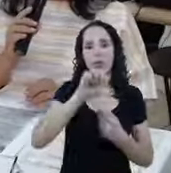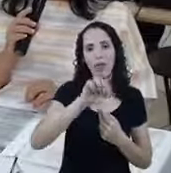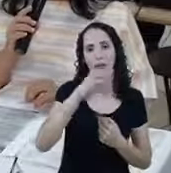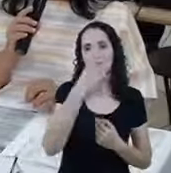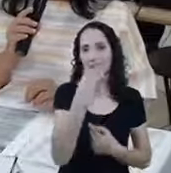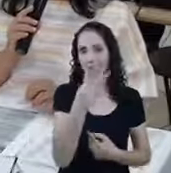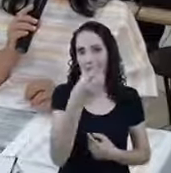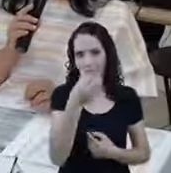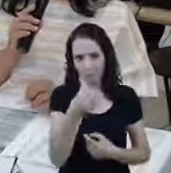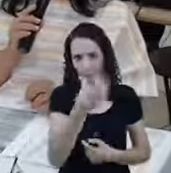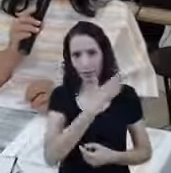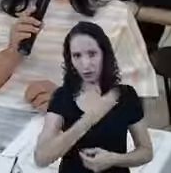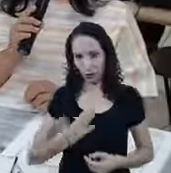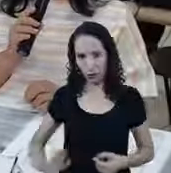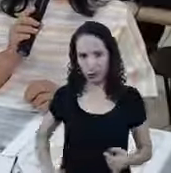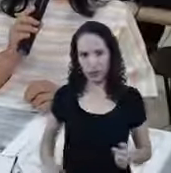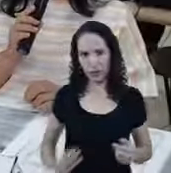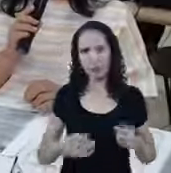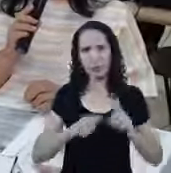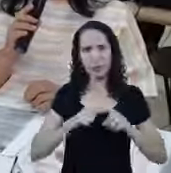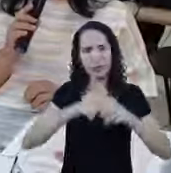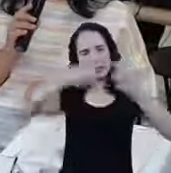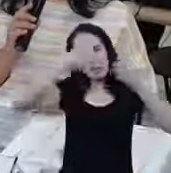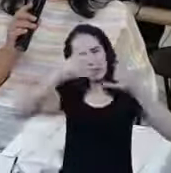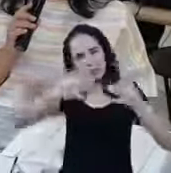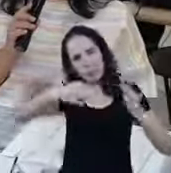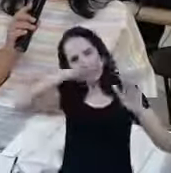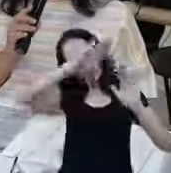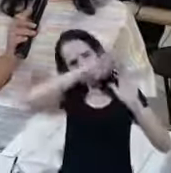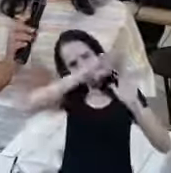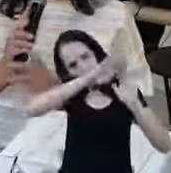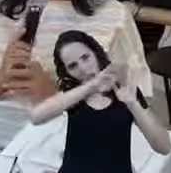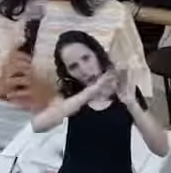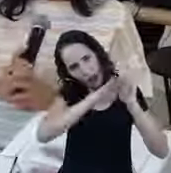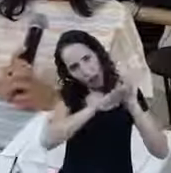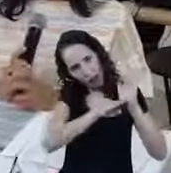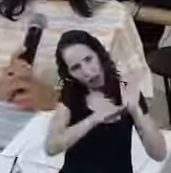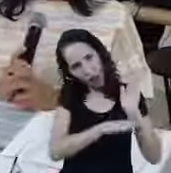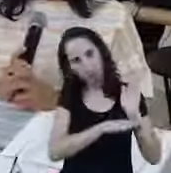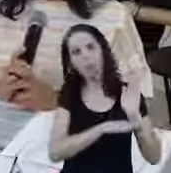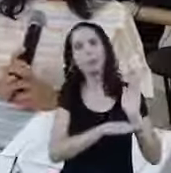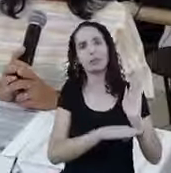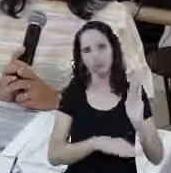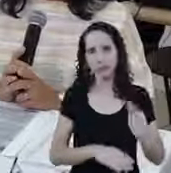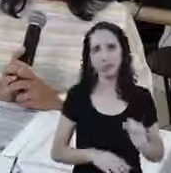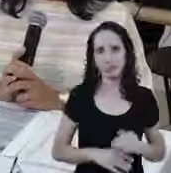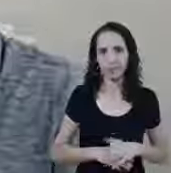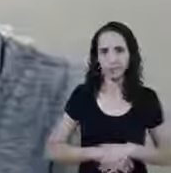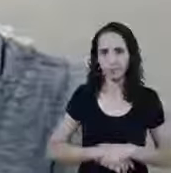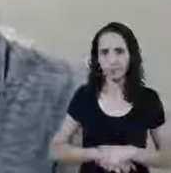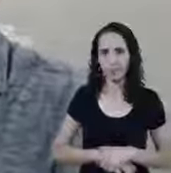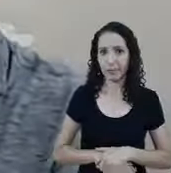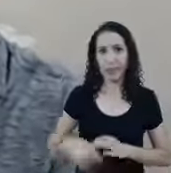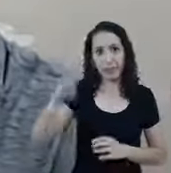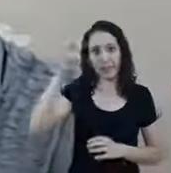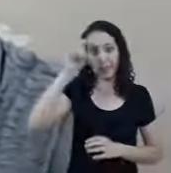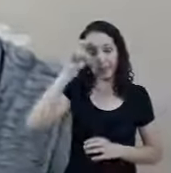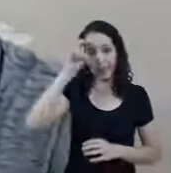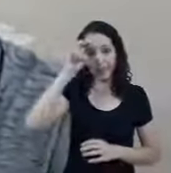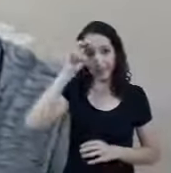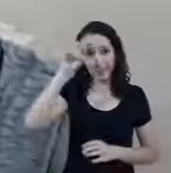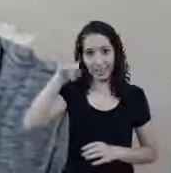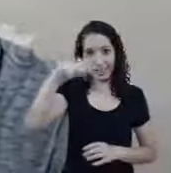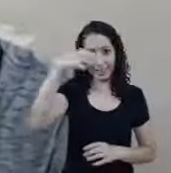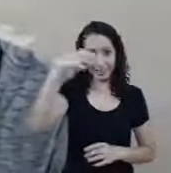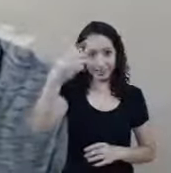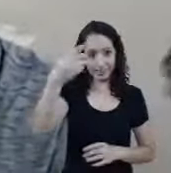Bem amplo Denso Que vai trazer Muita discussão Podemos abordar Isso daí Muita repercussão Podemos Já na quinta-feira Trazer